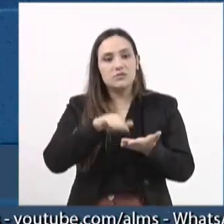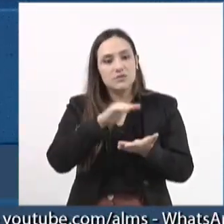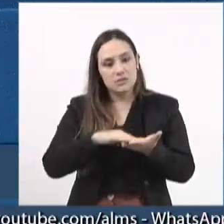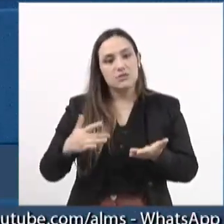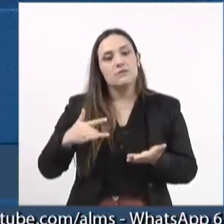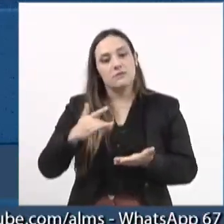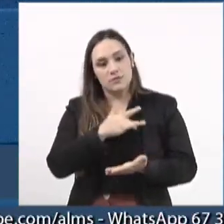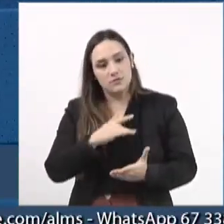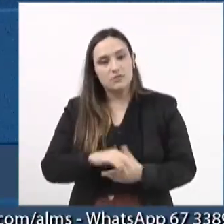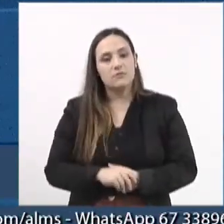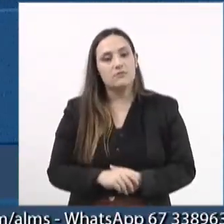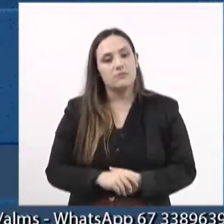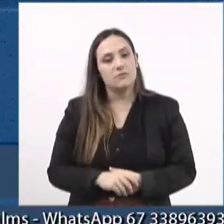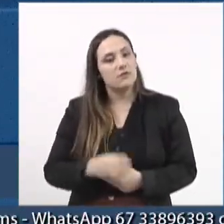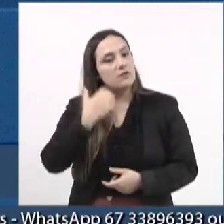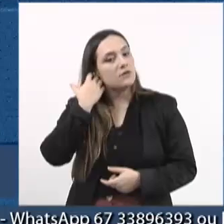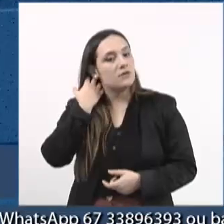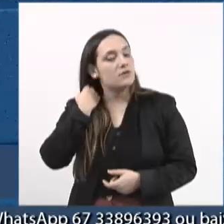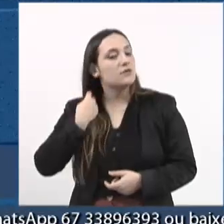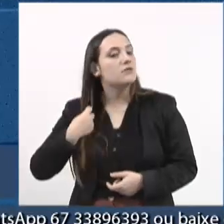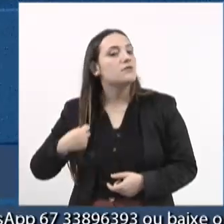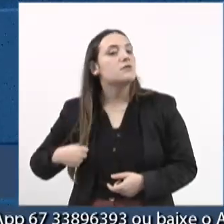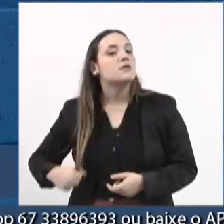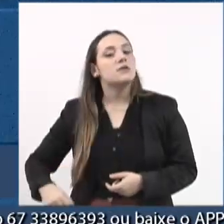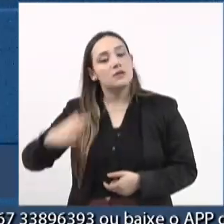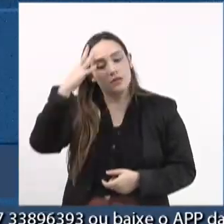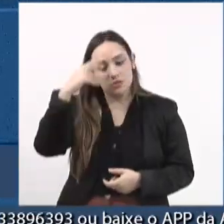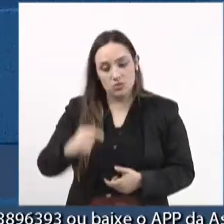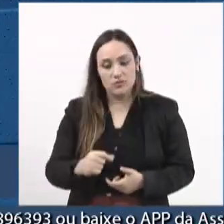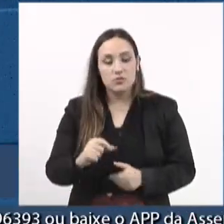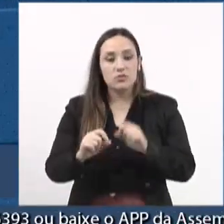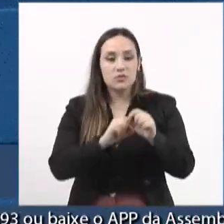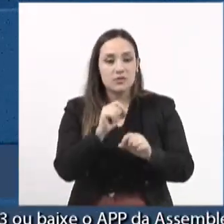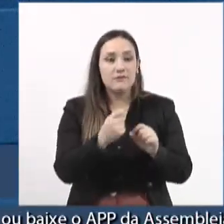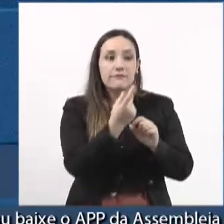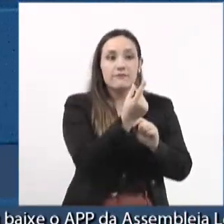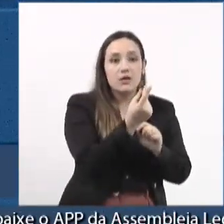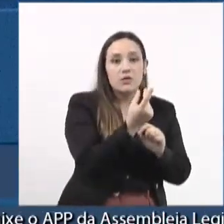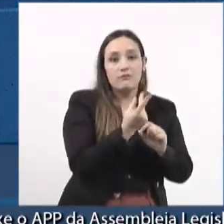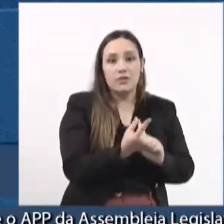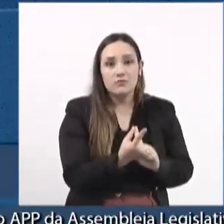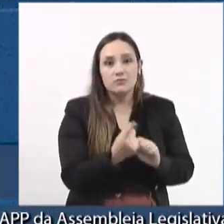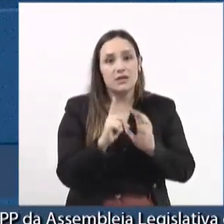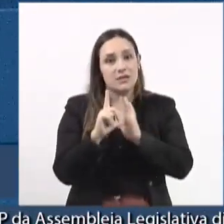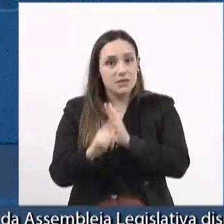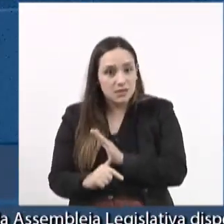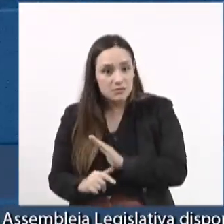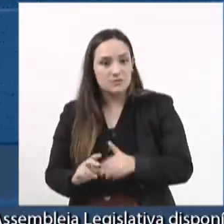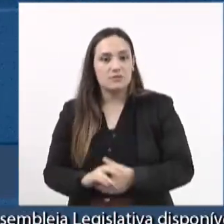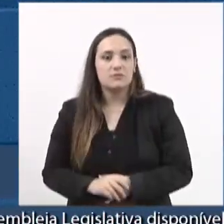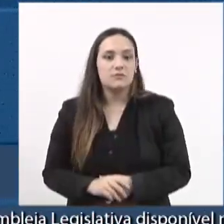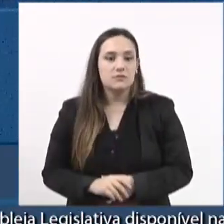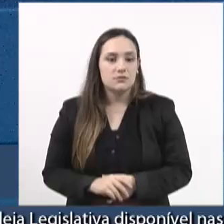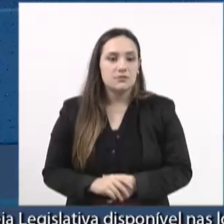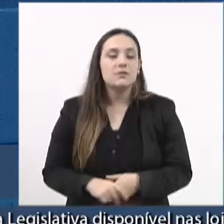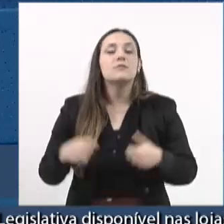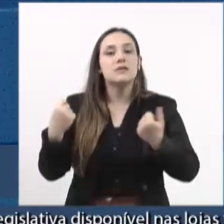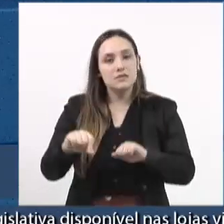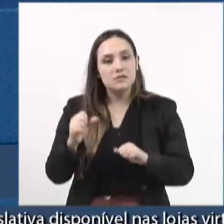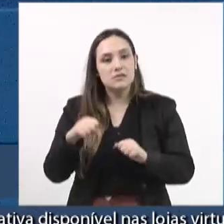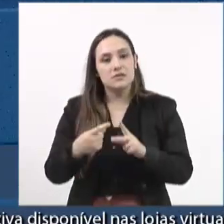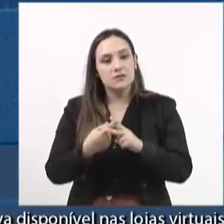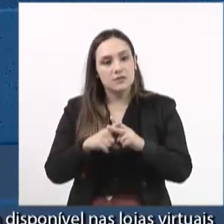Saúde para que realmente seja corrigido esses valores que necessitam, que há necessidade